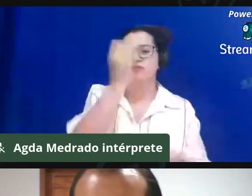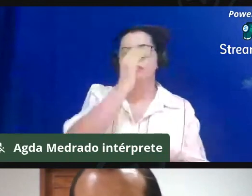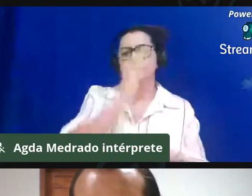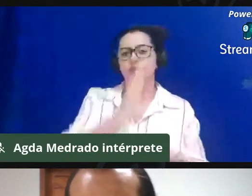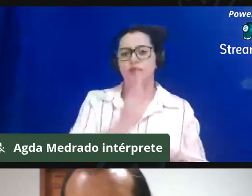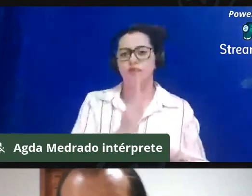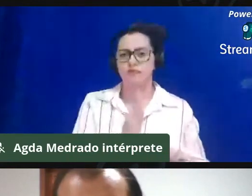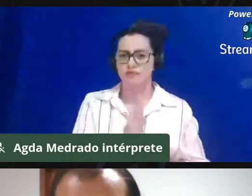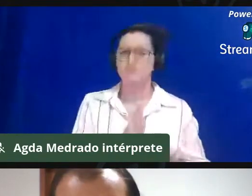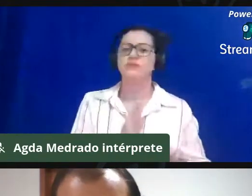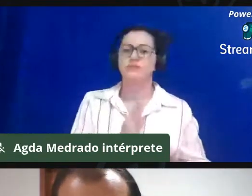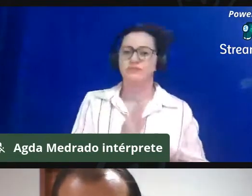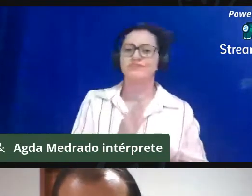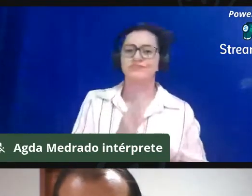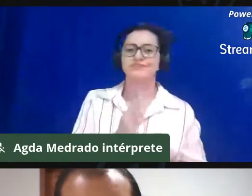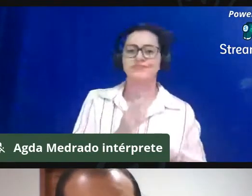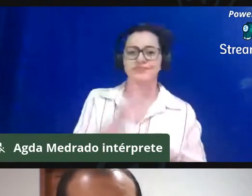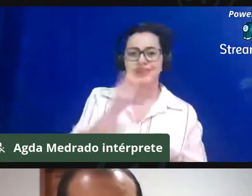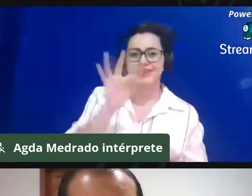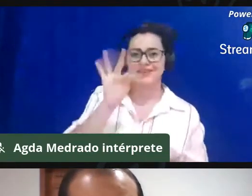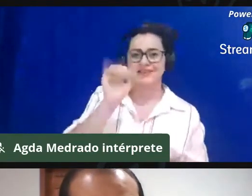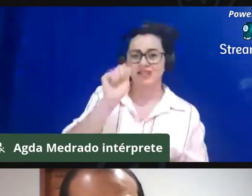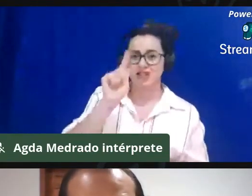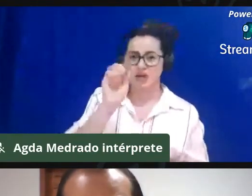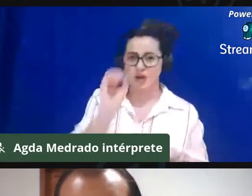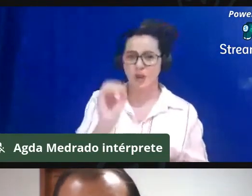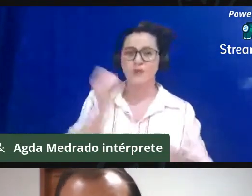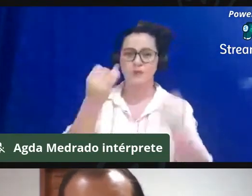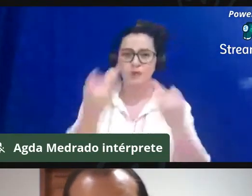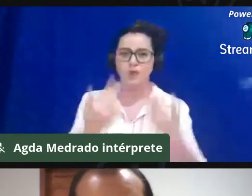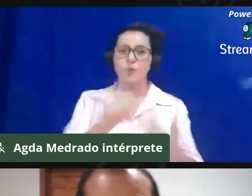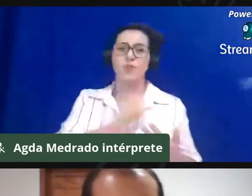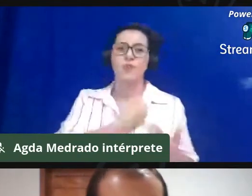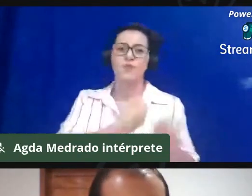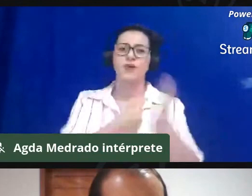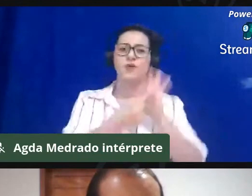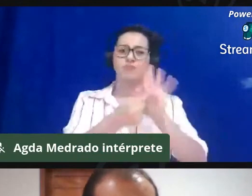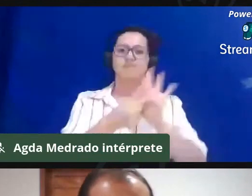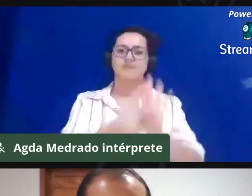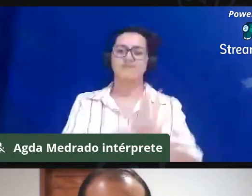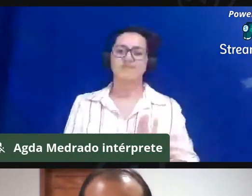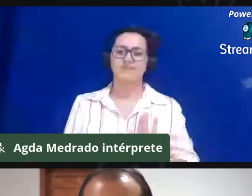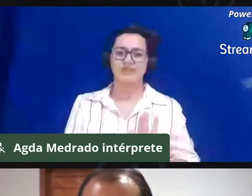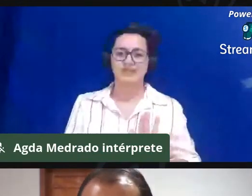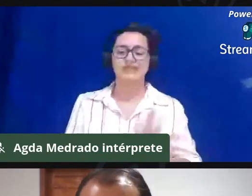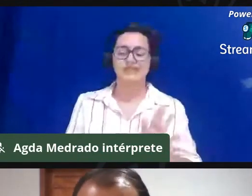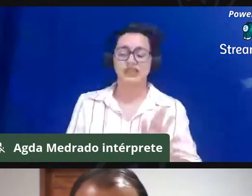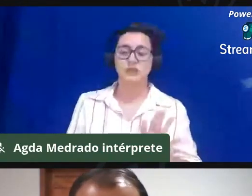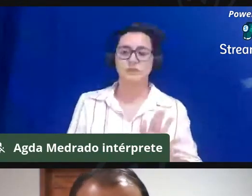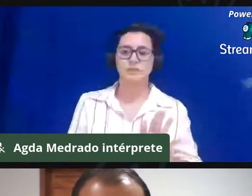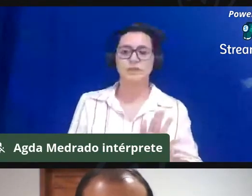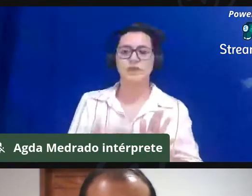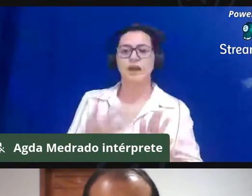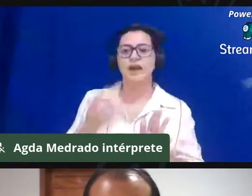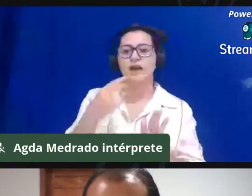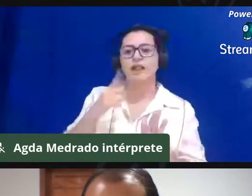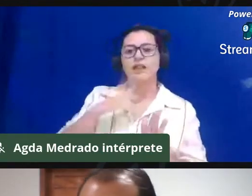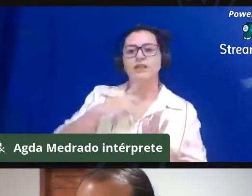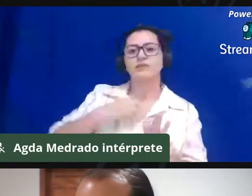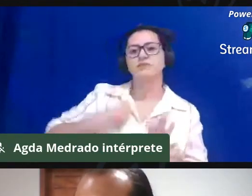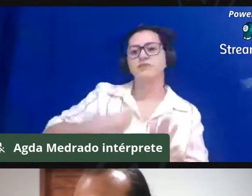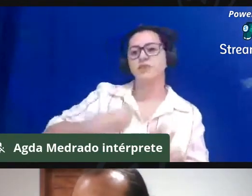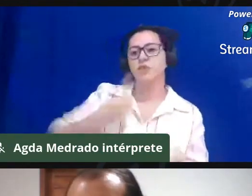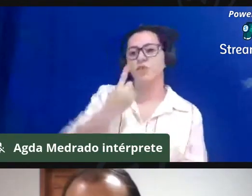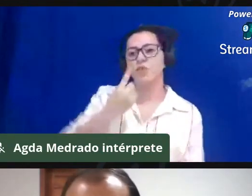o Thiago trouxe aí nos dados. Nós temos hoje mais de um milhão de pessoas que vivem em comunidades quilombolas. O Thiago